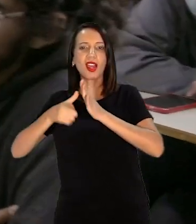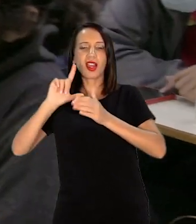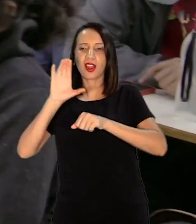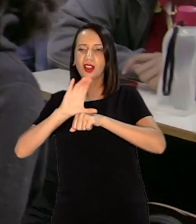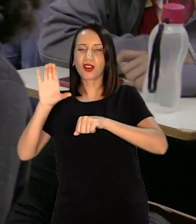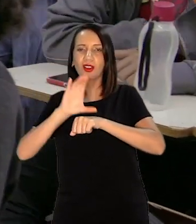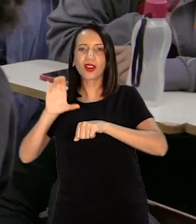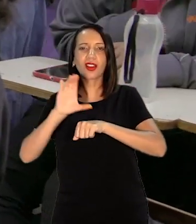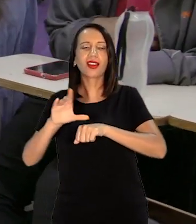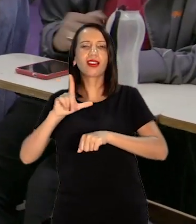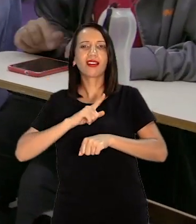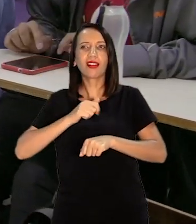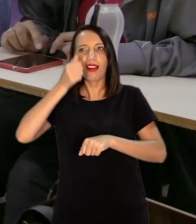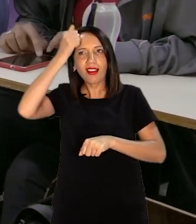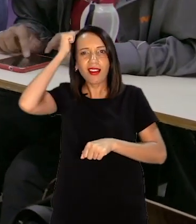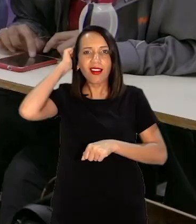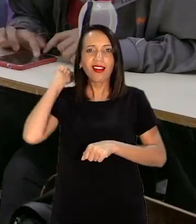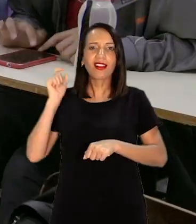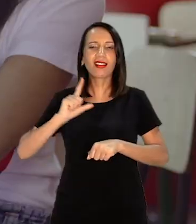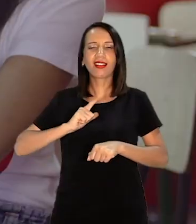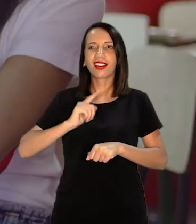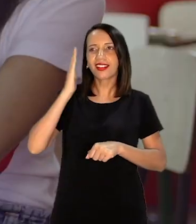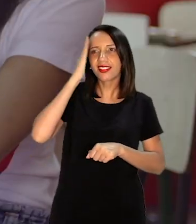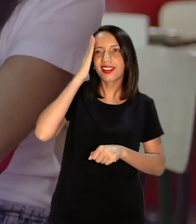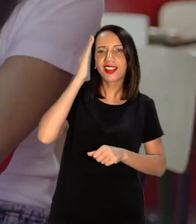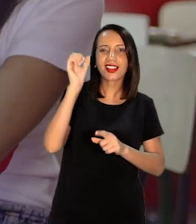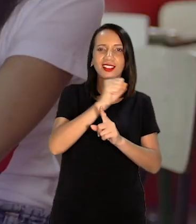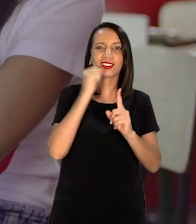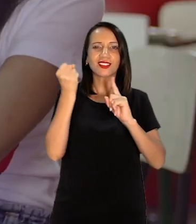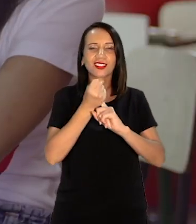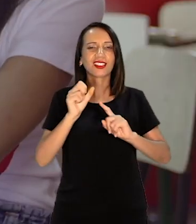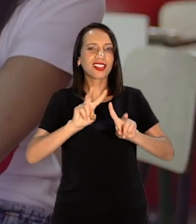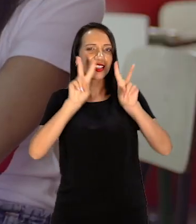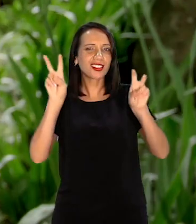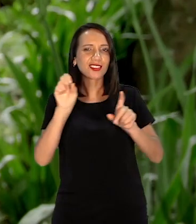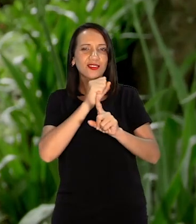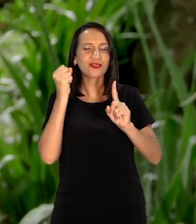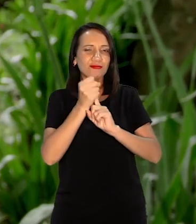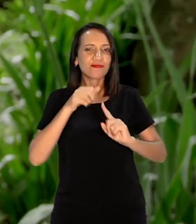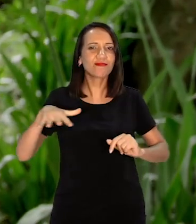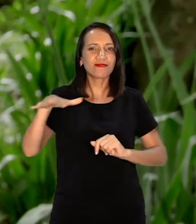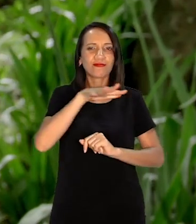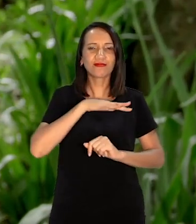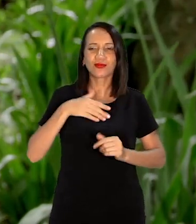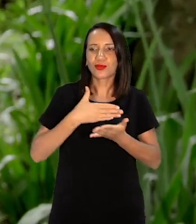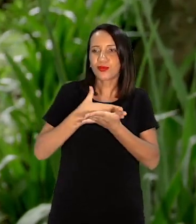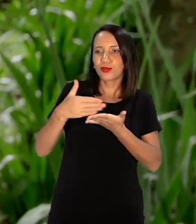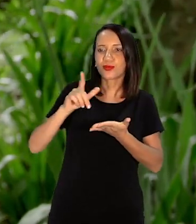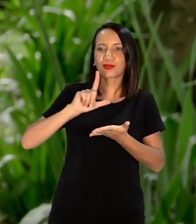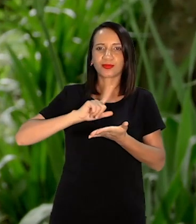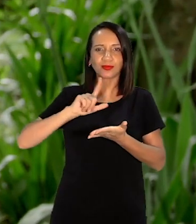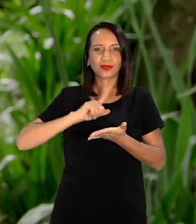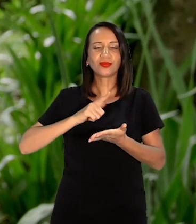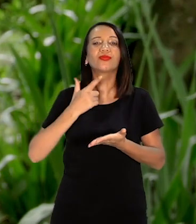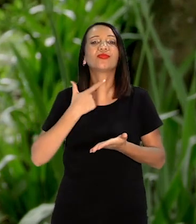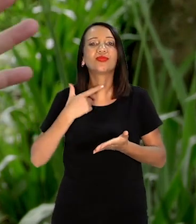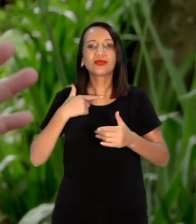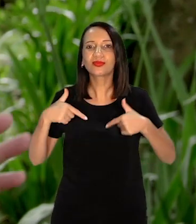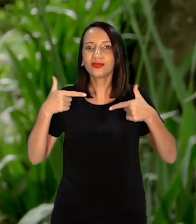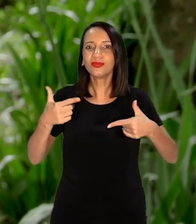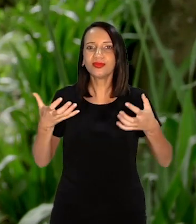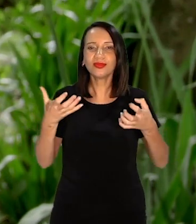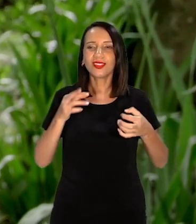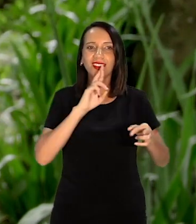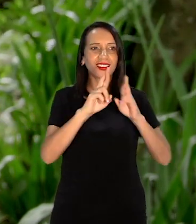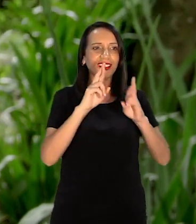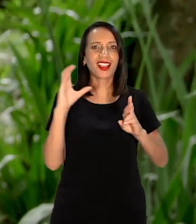socialmente E entender a questão social como... Douglas Loto Pereira Quando trabalho, era vontade louca de dar